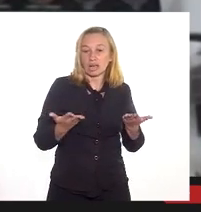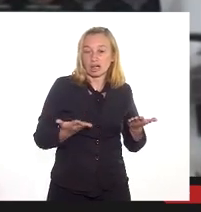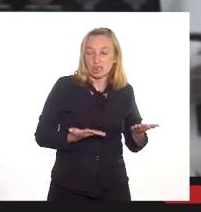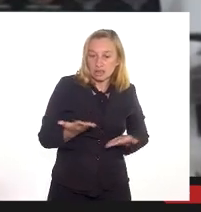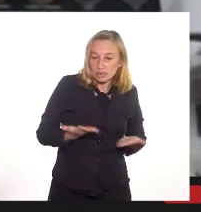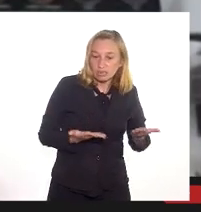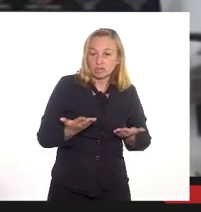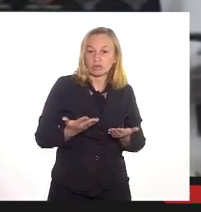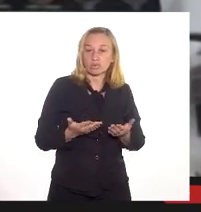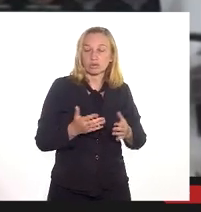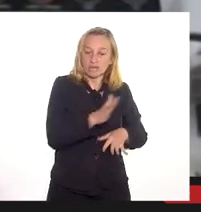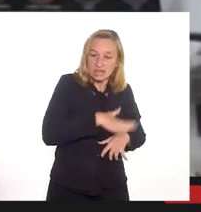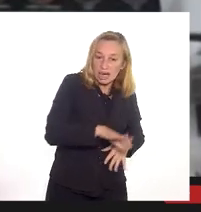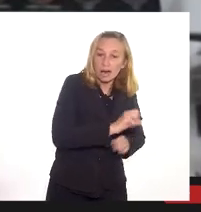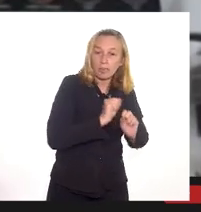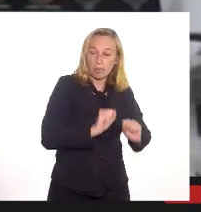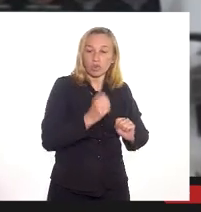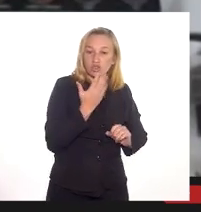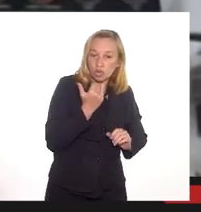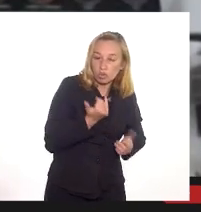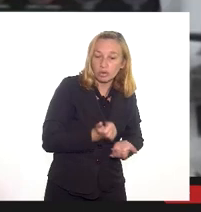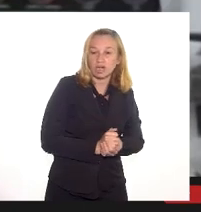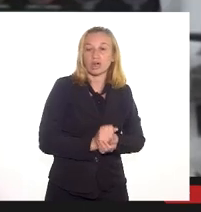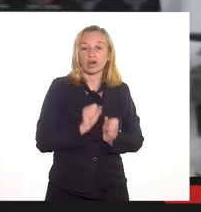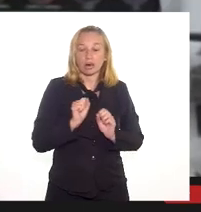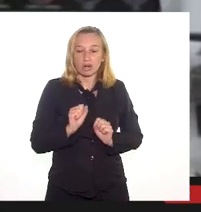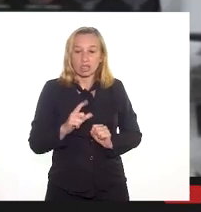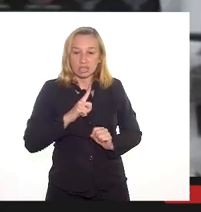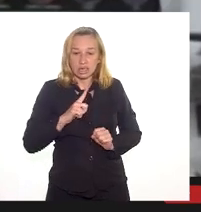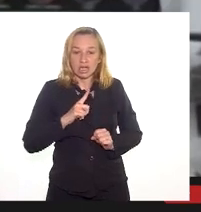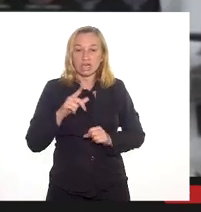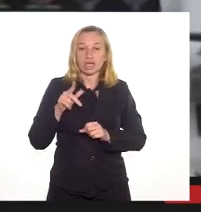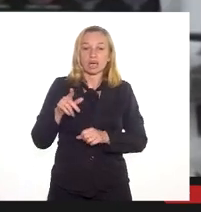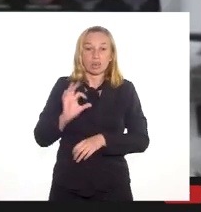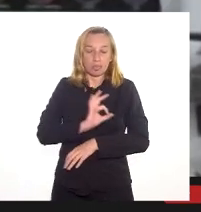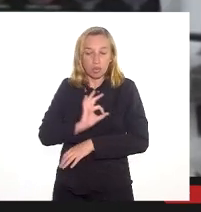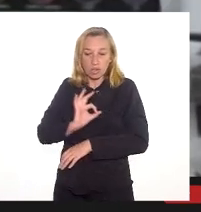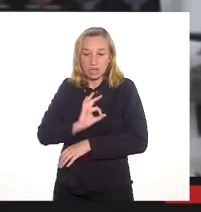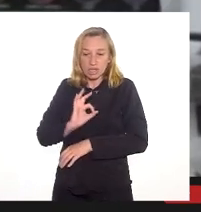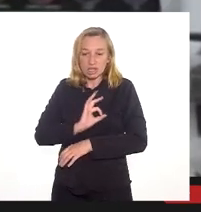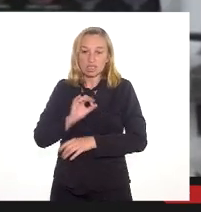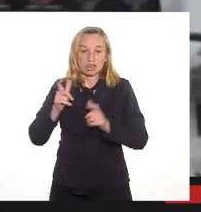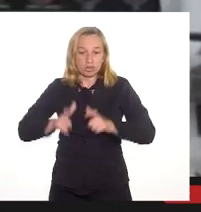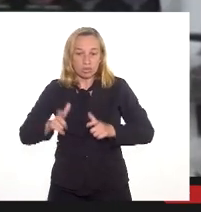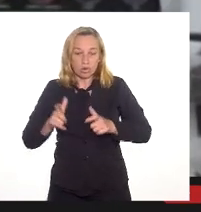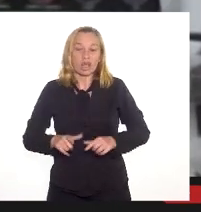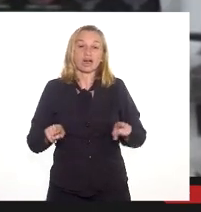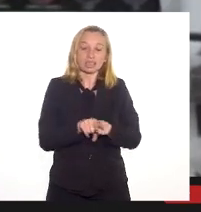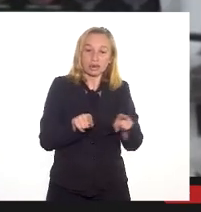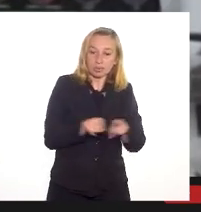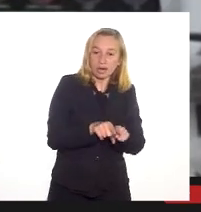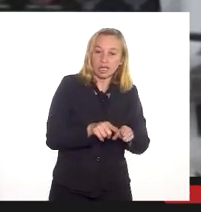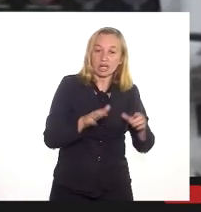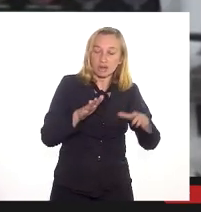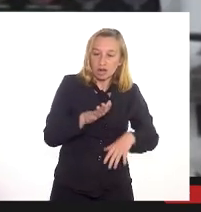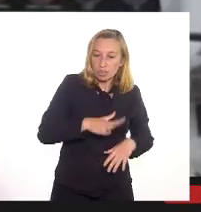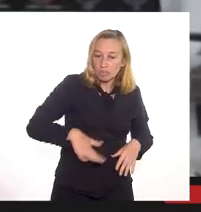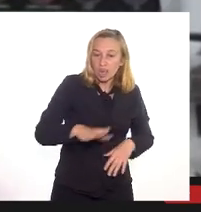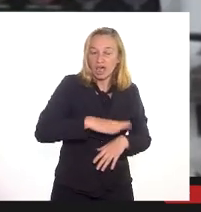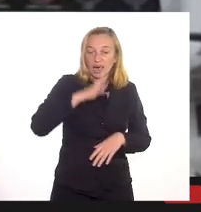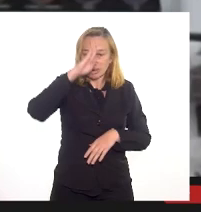alimentar, a gente ter ali um posto de policiamento, a gente ter ali uma área reservada ao corpo de bombeiro, a gente tem, enfim,